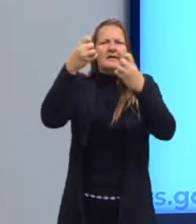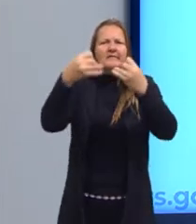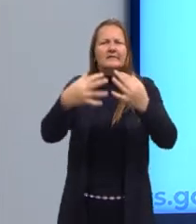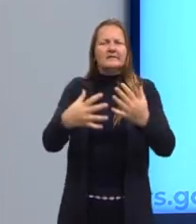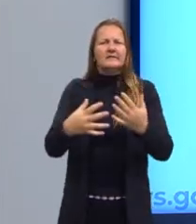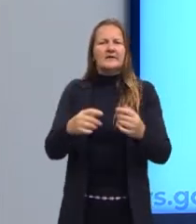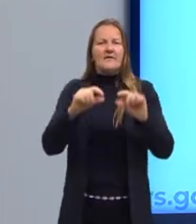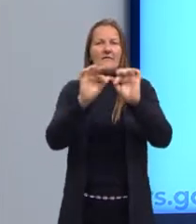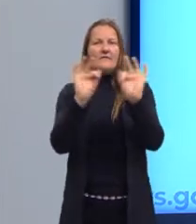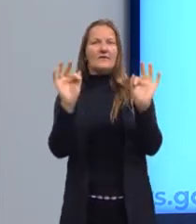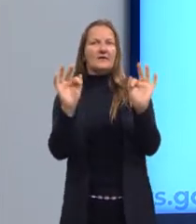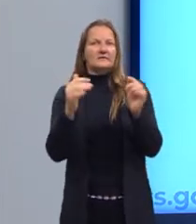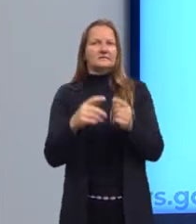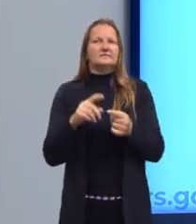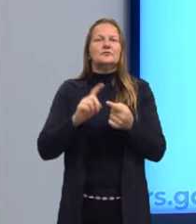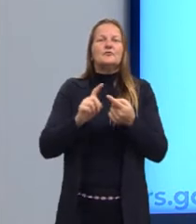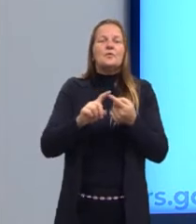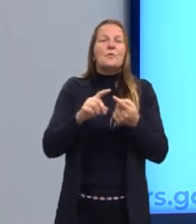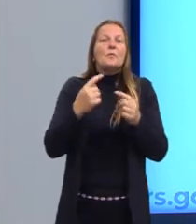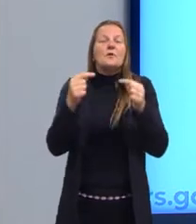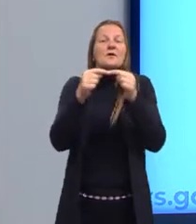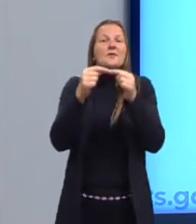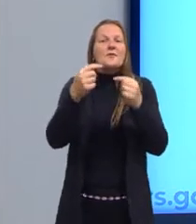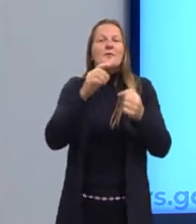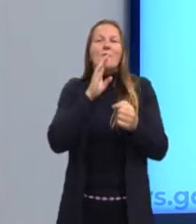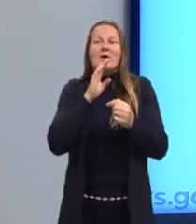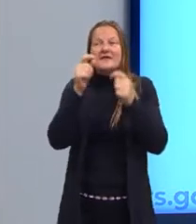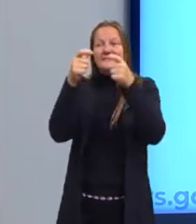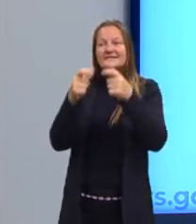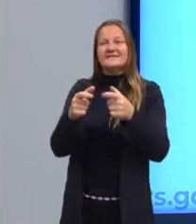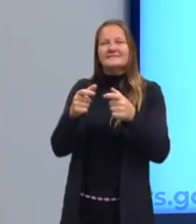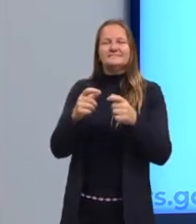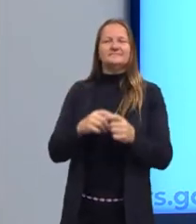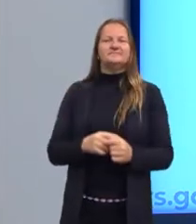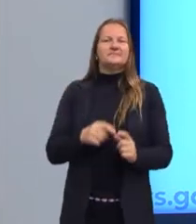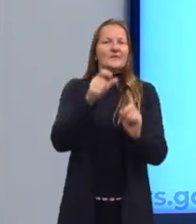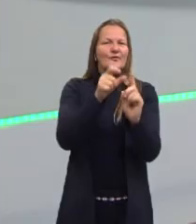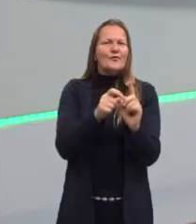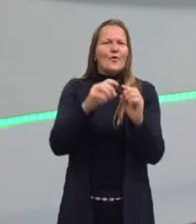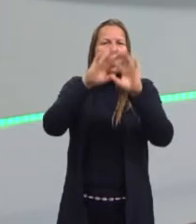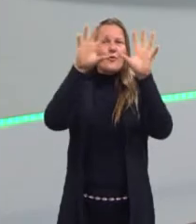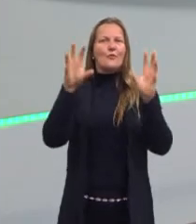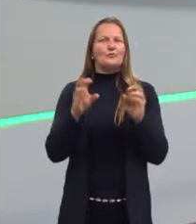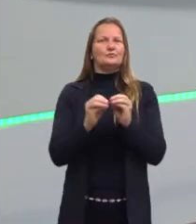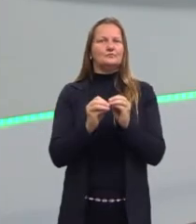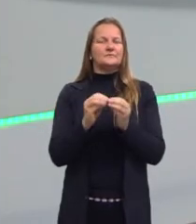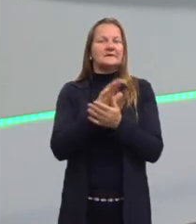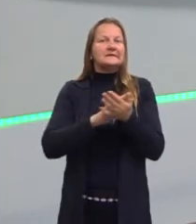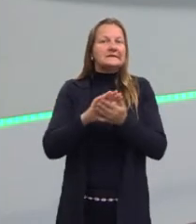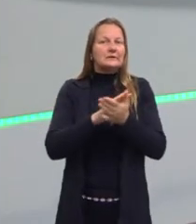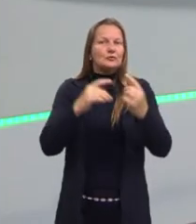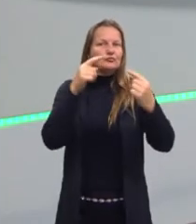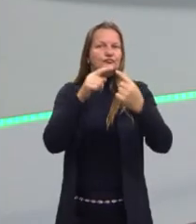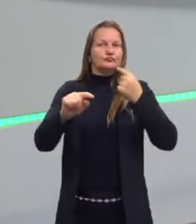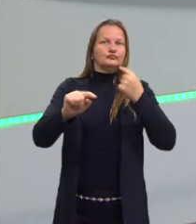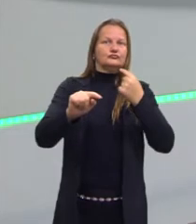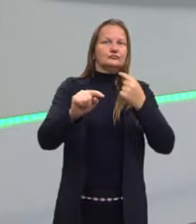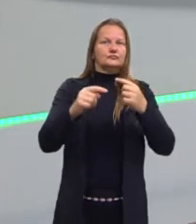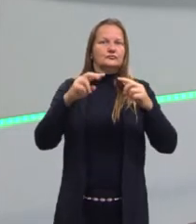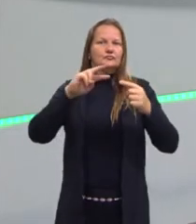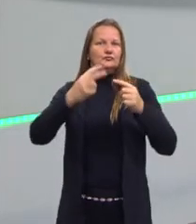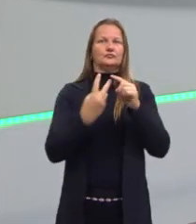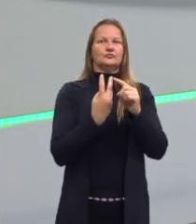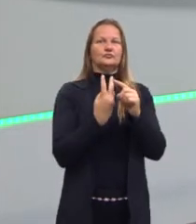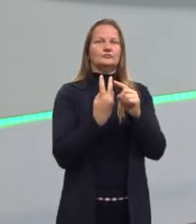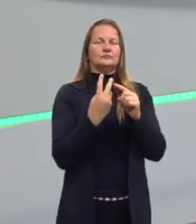frase. Então, de acordo com o nosso conhecimento, as nossas conclusões não entrarem em contradição. O